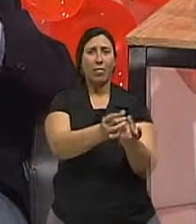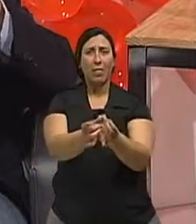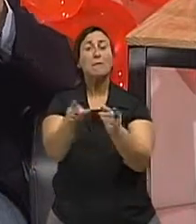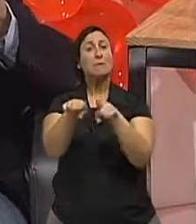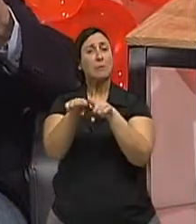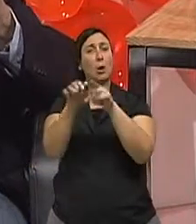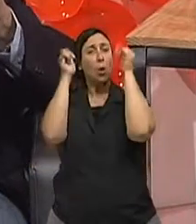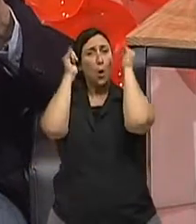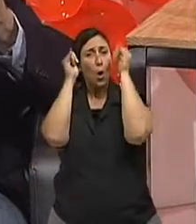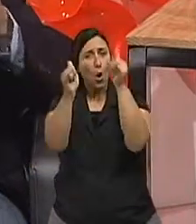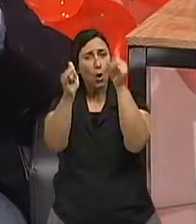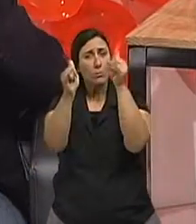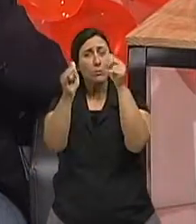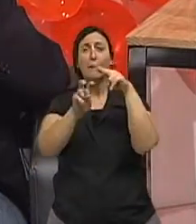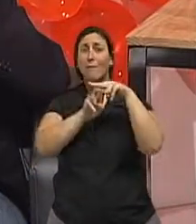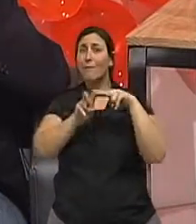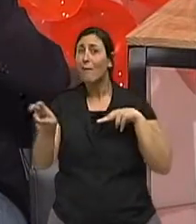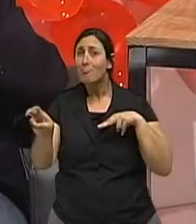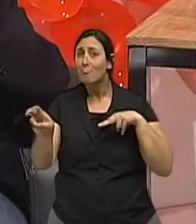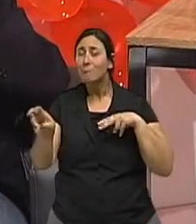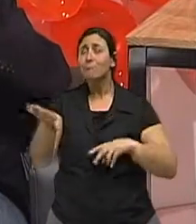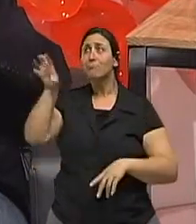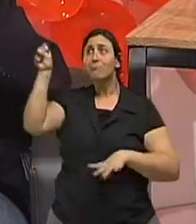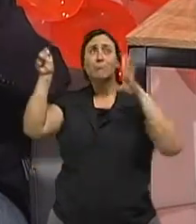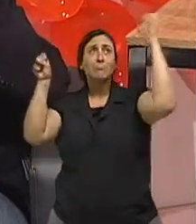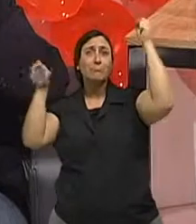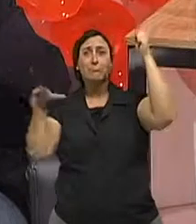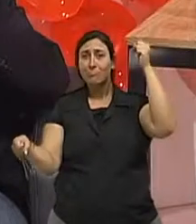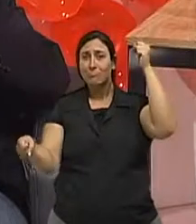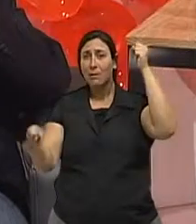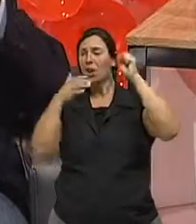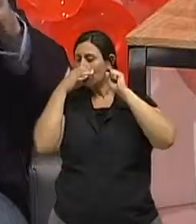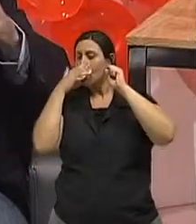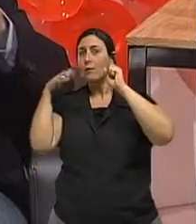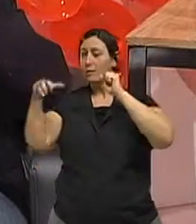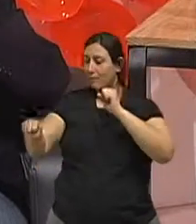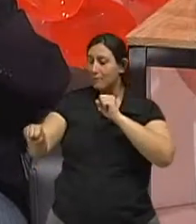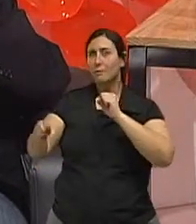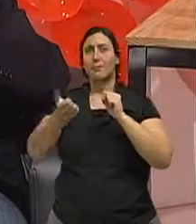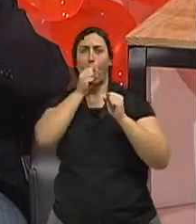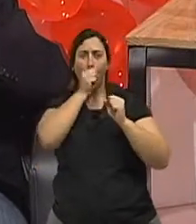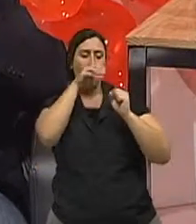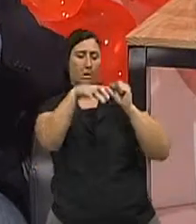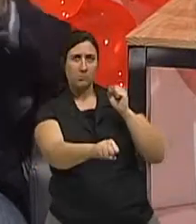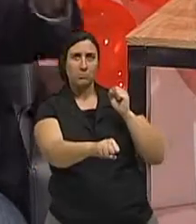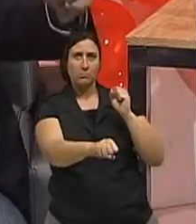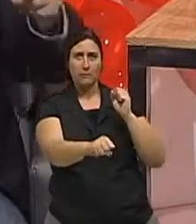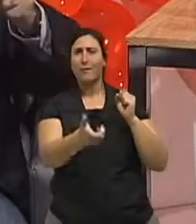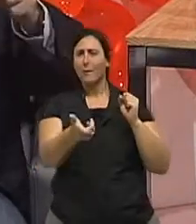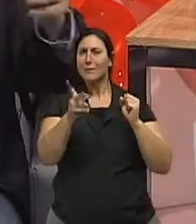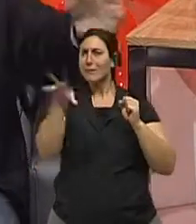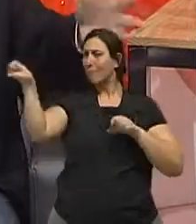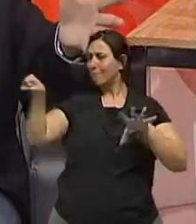trem, pessoal da grande Porto Alegre que usa o trem Zurb. Quem pega ônibus, quem anda de lotação, está sempre